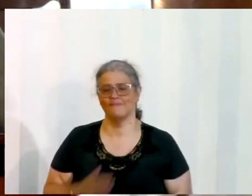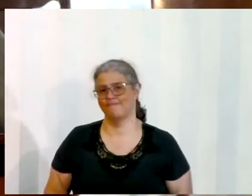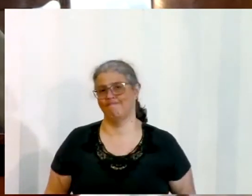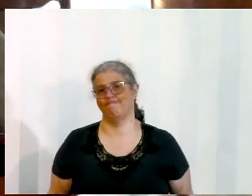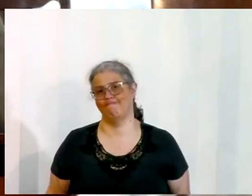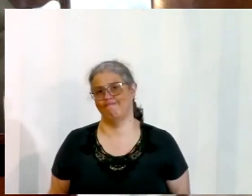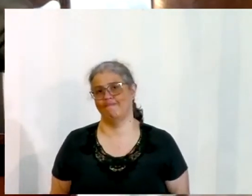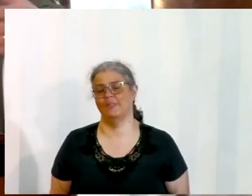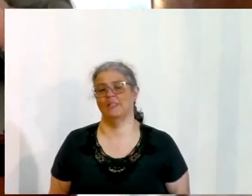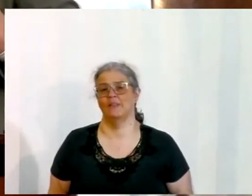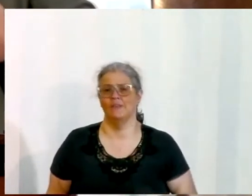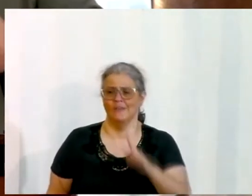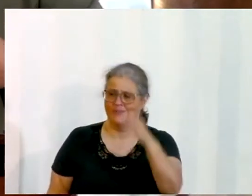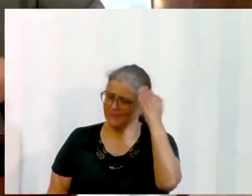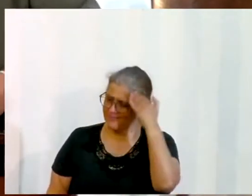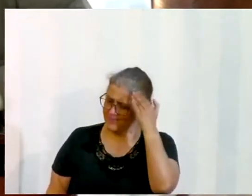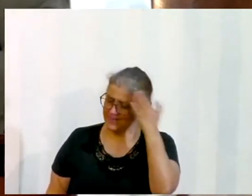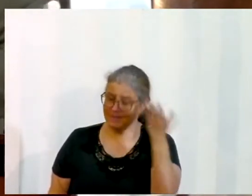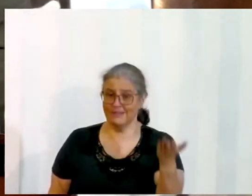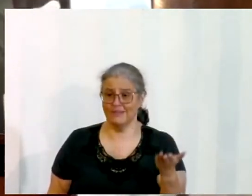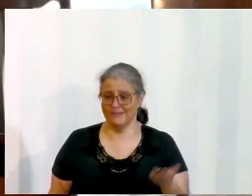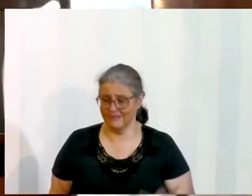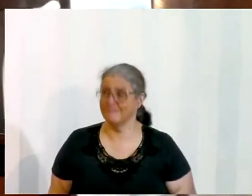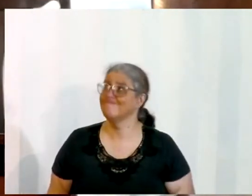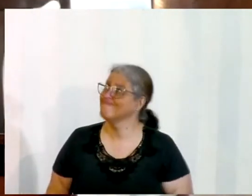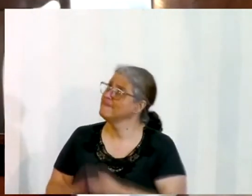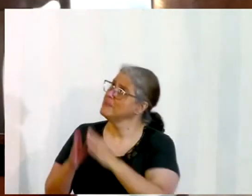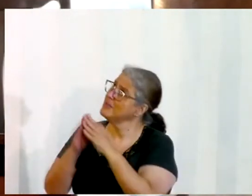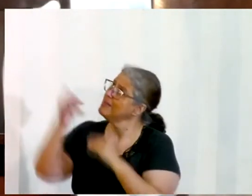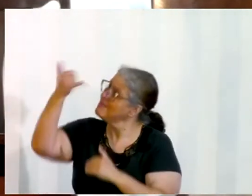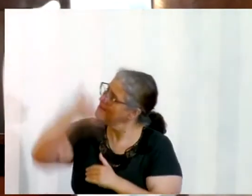Você está dizendo aí agora dentro assim, Senhor, fala mais,